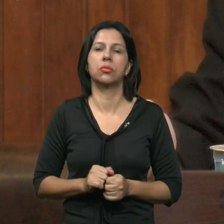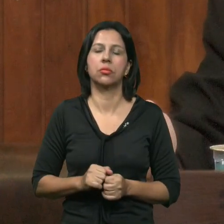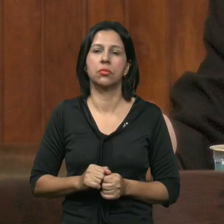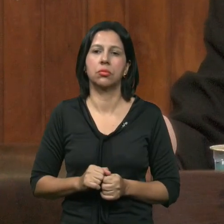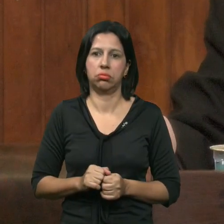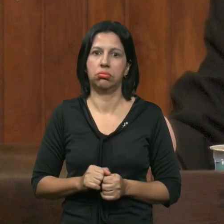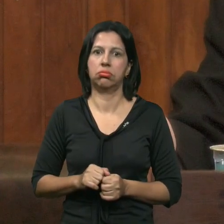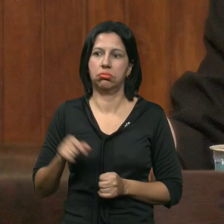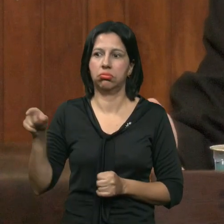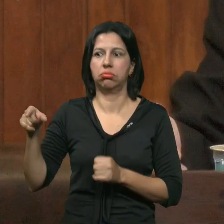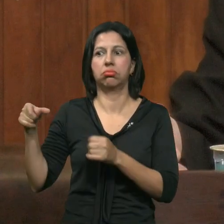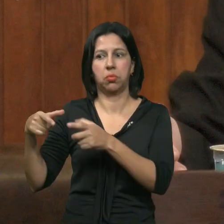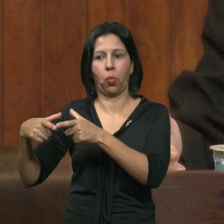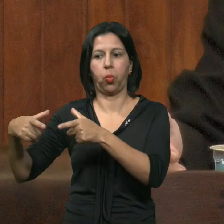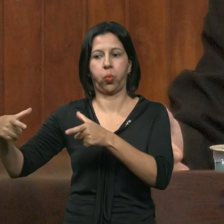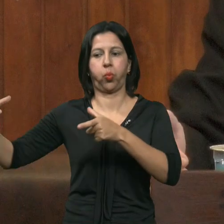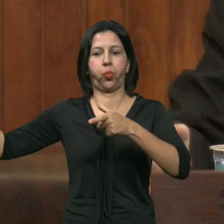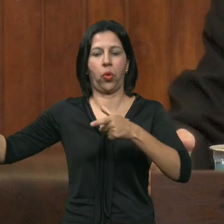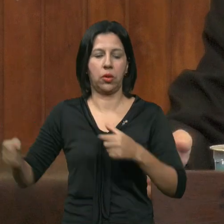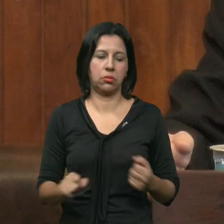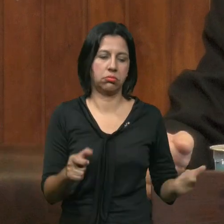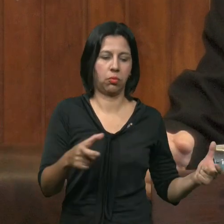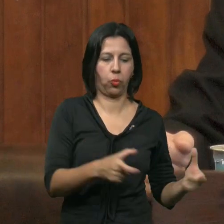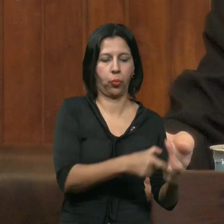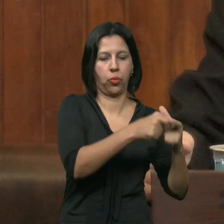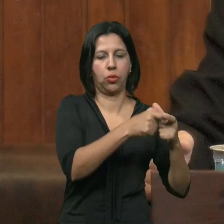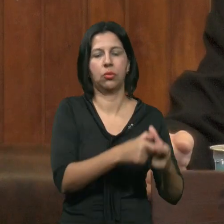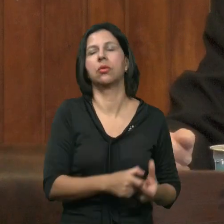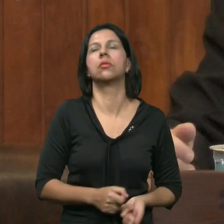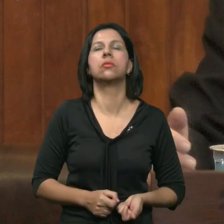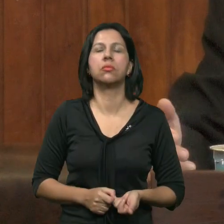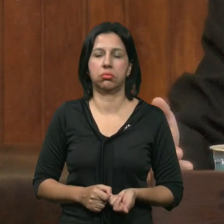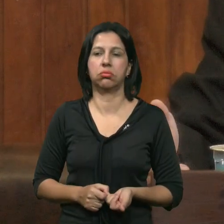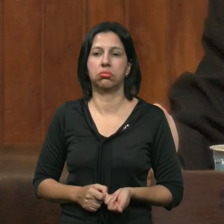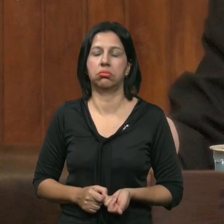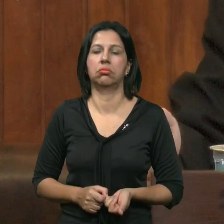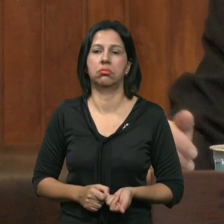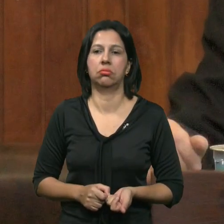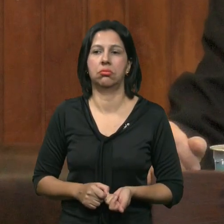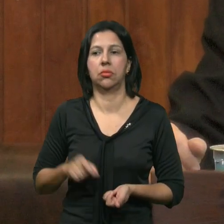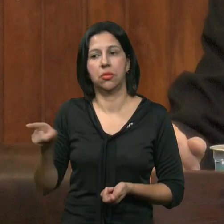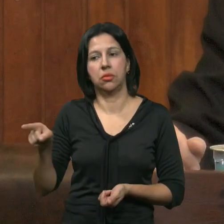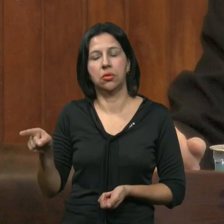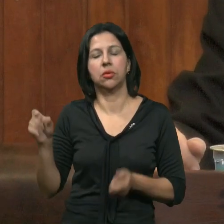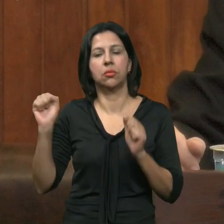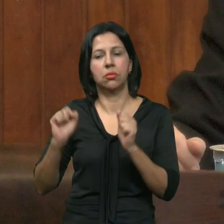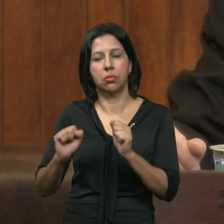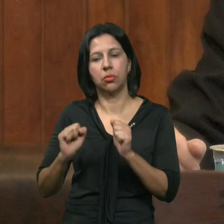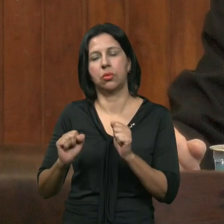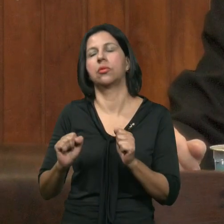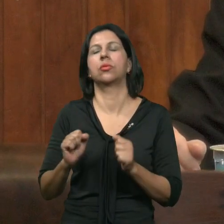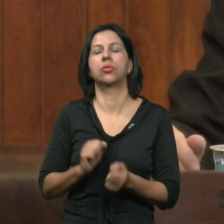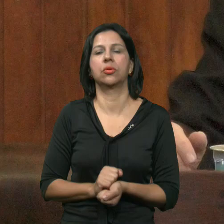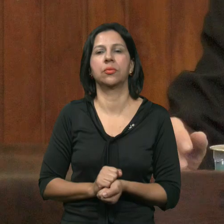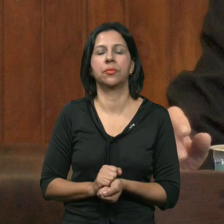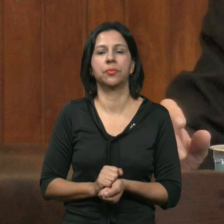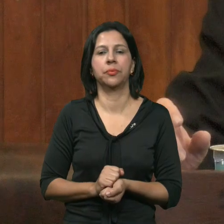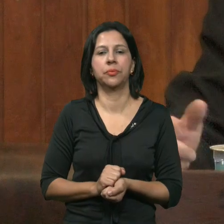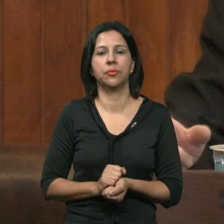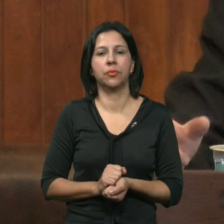Expressivamente maior Do que os auxiliares Fazendo com que eles Pudessem Naturalmente